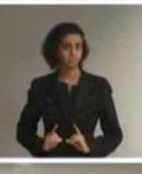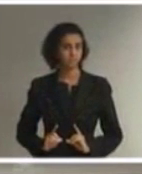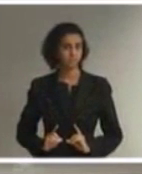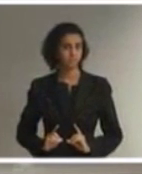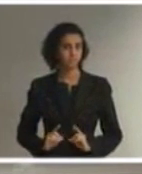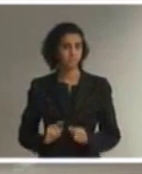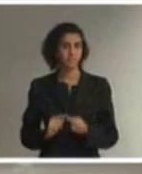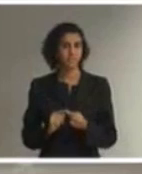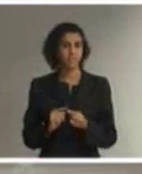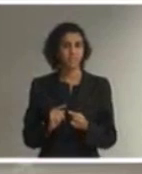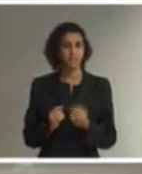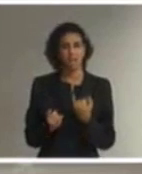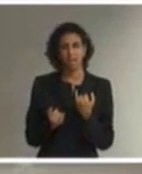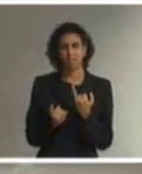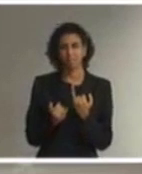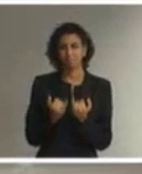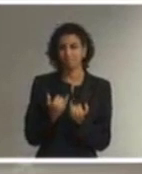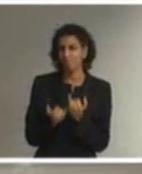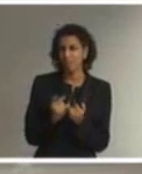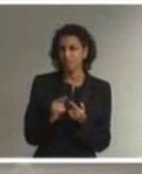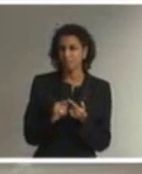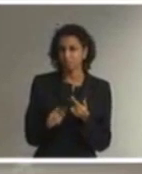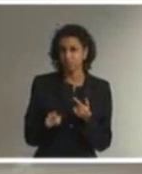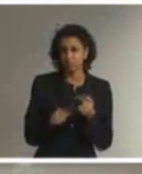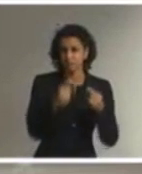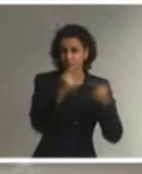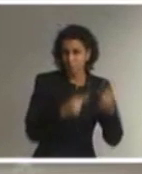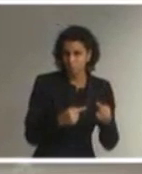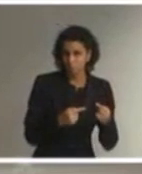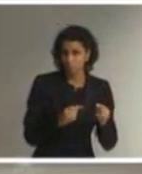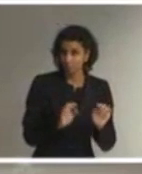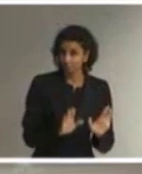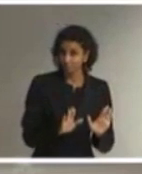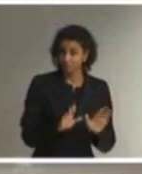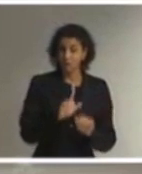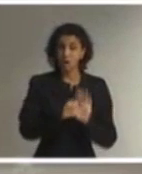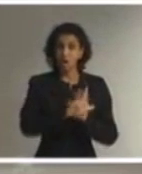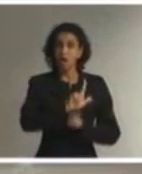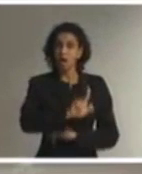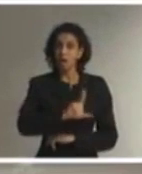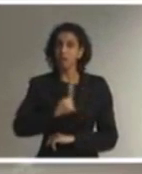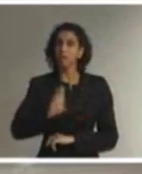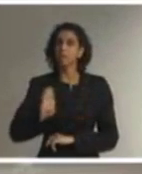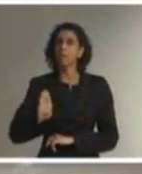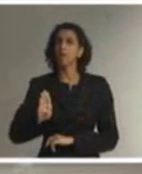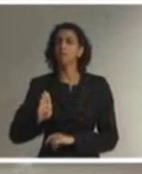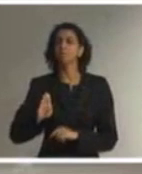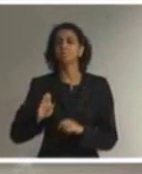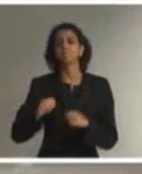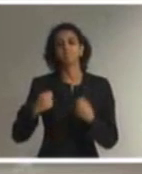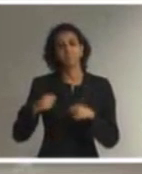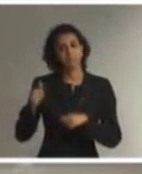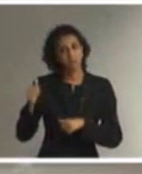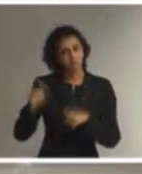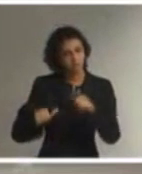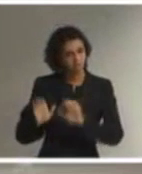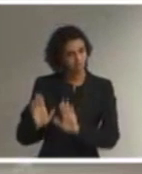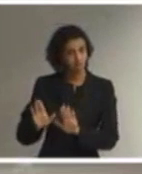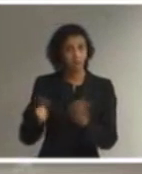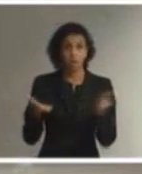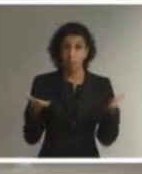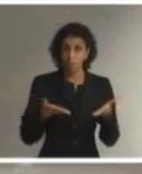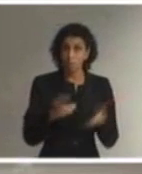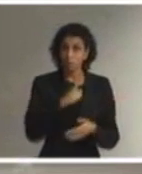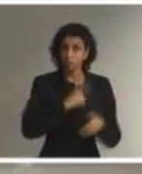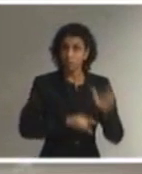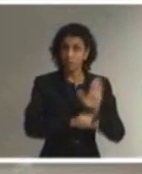trabalho competitivo. Nesse ponto, a LDB precisa ser relativizada, porque hoje nós